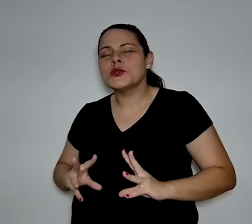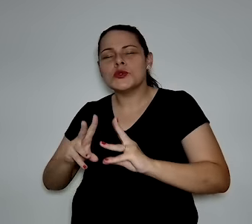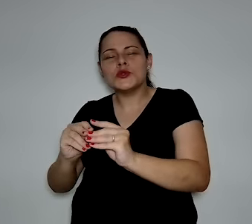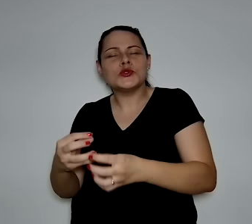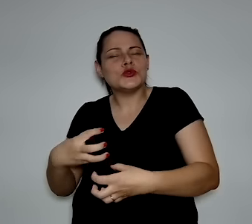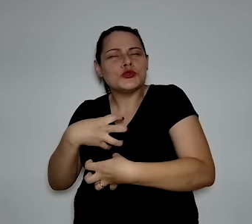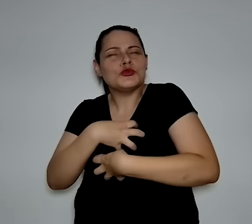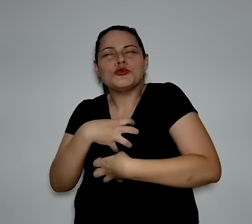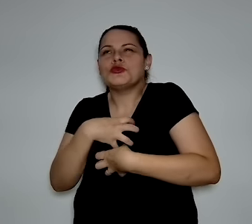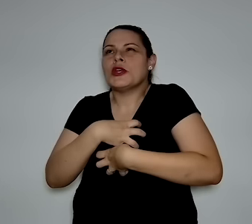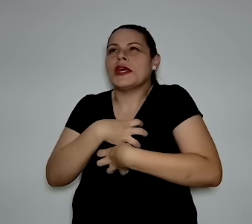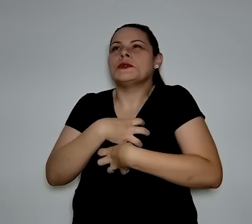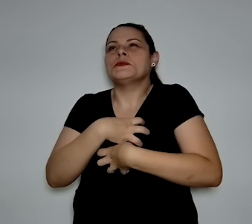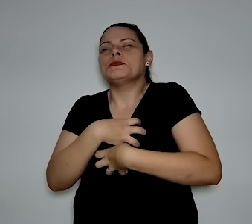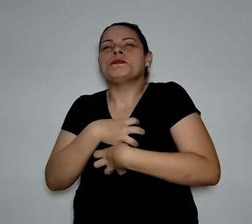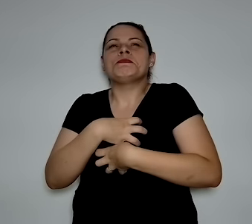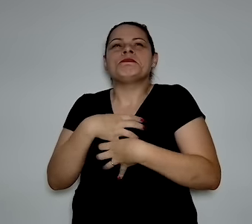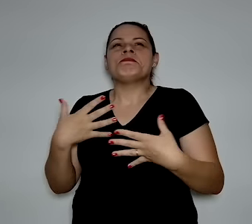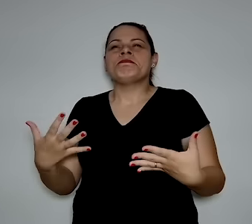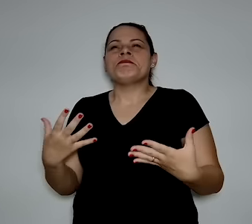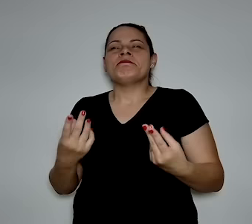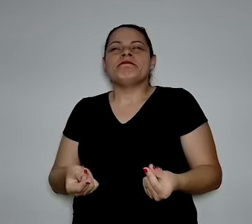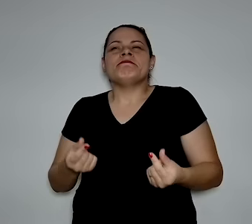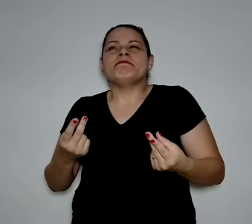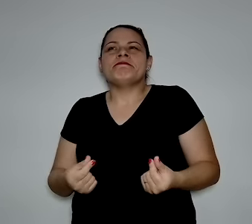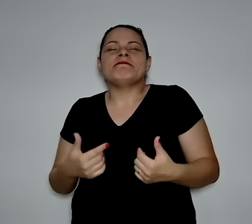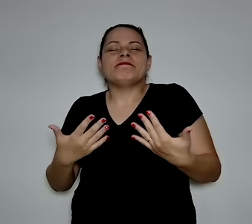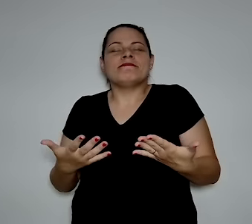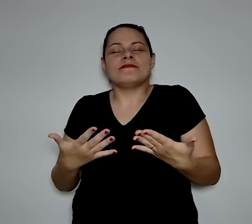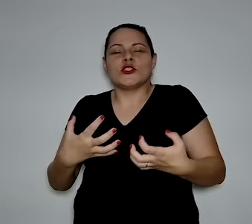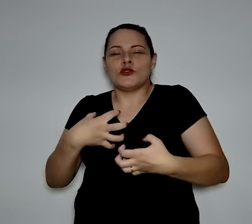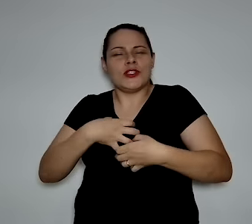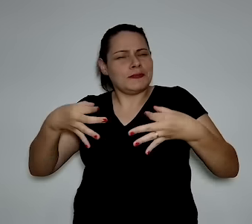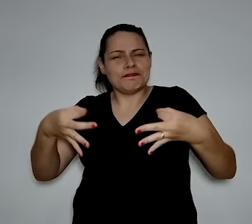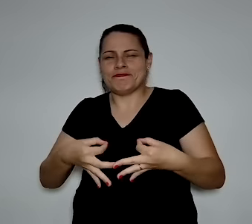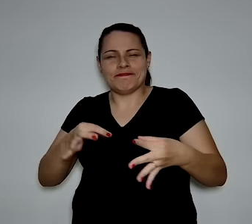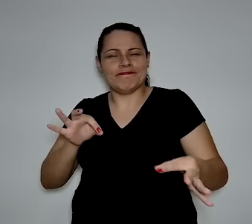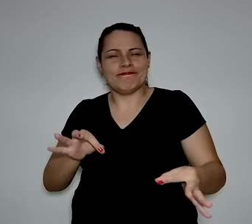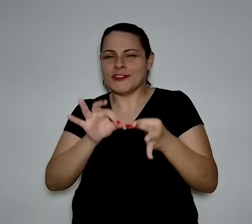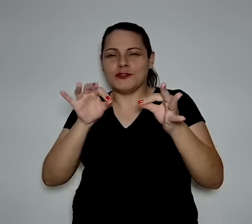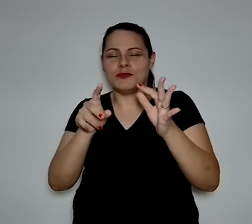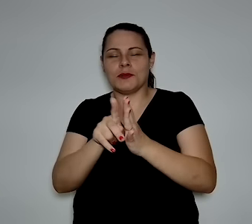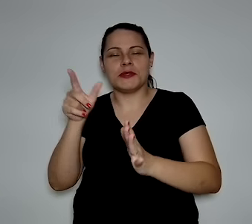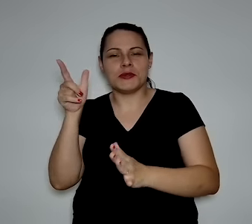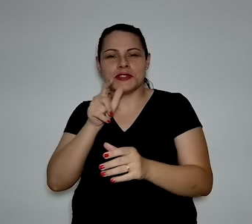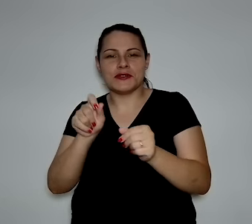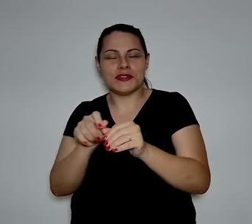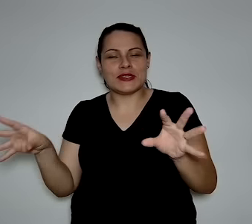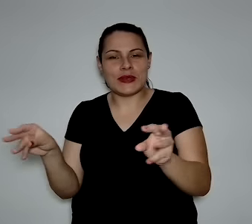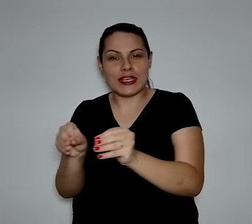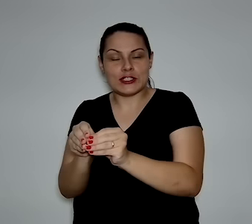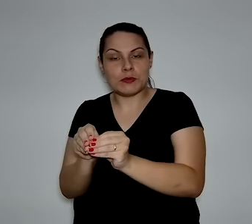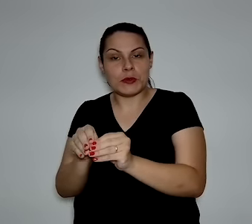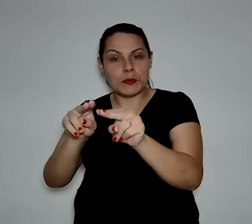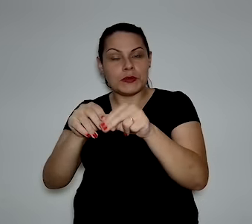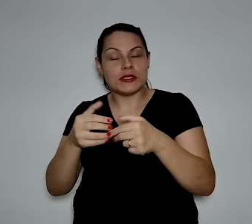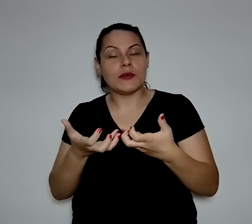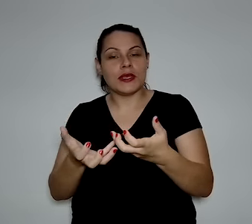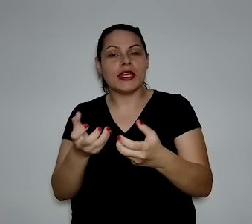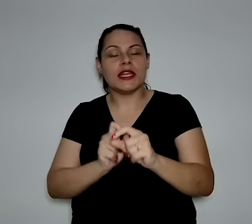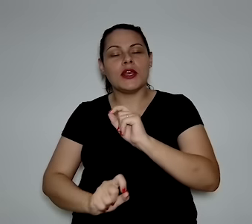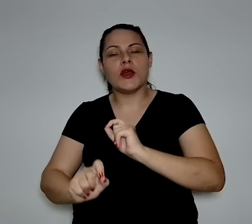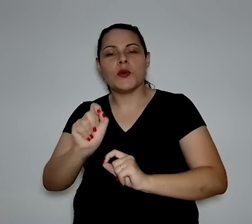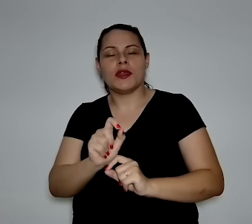de uma forma muito precisa. E eu queria